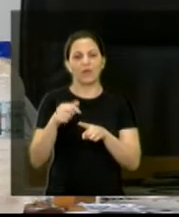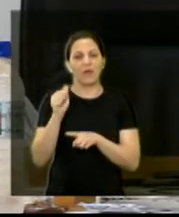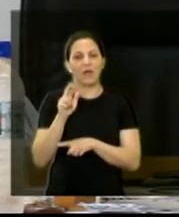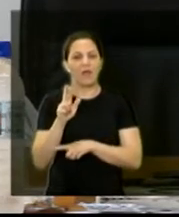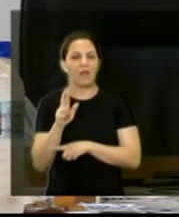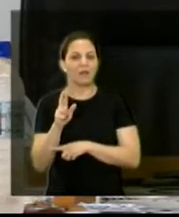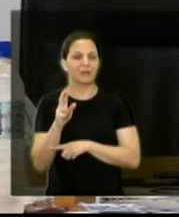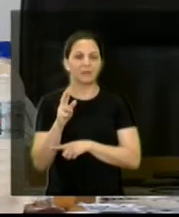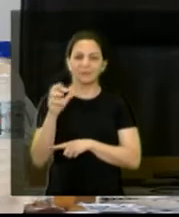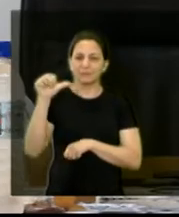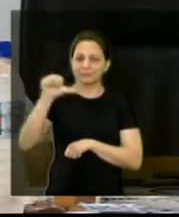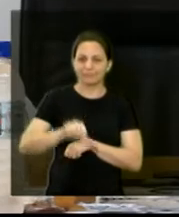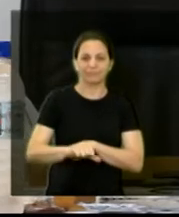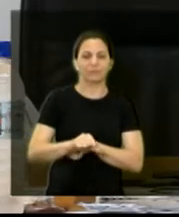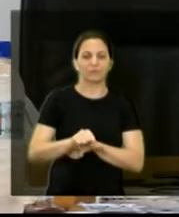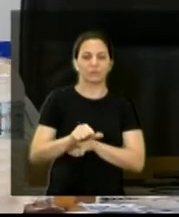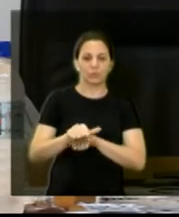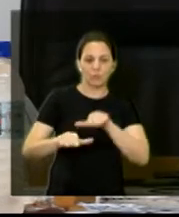funcionando.